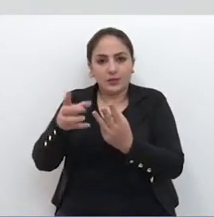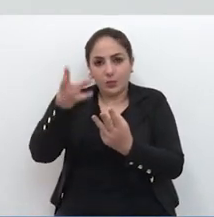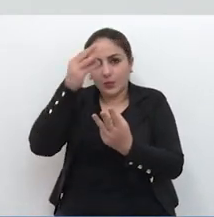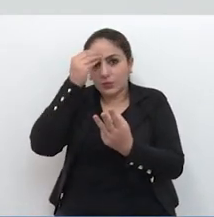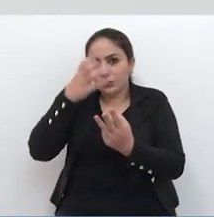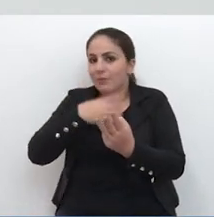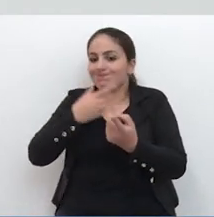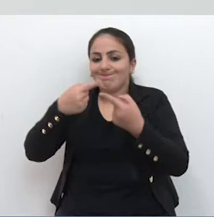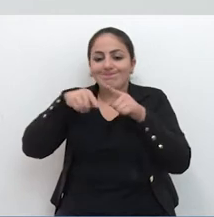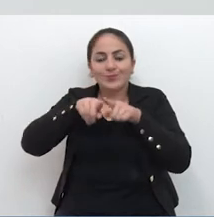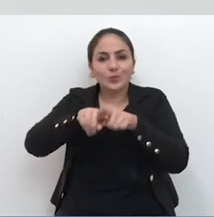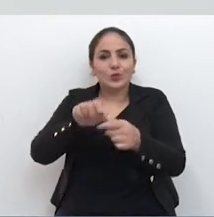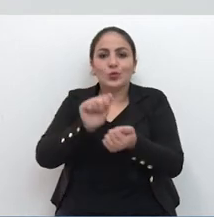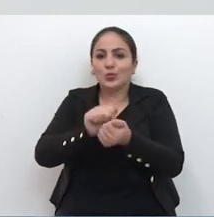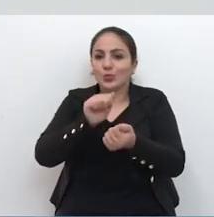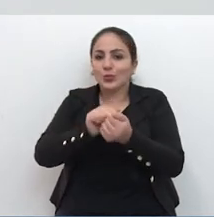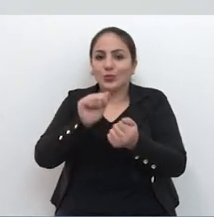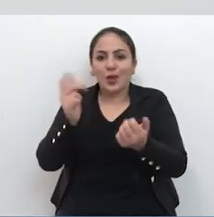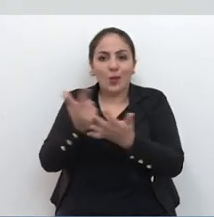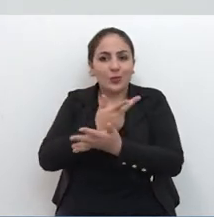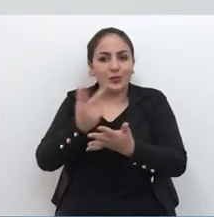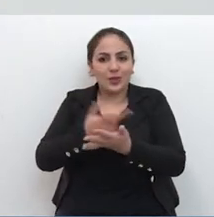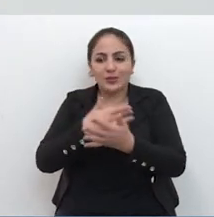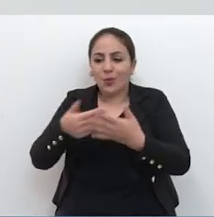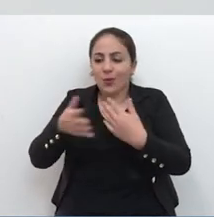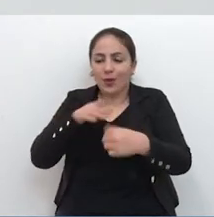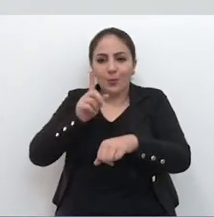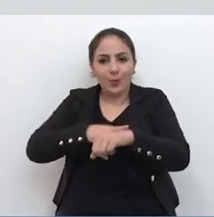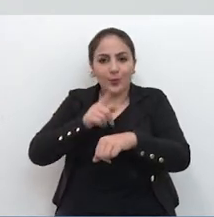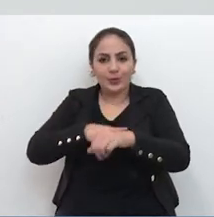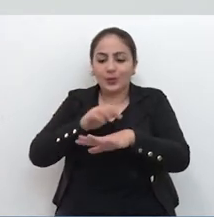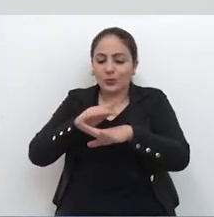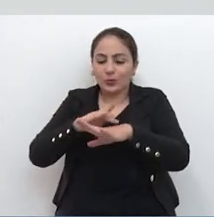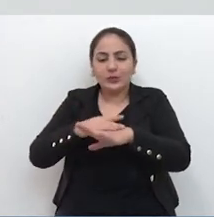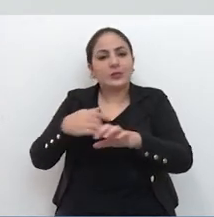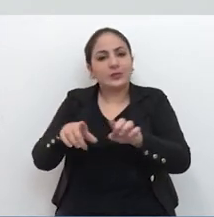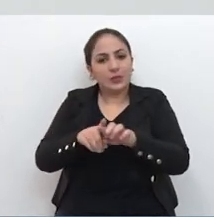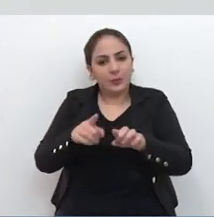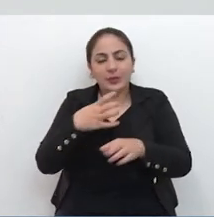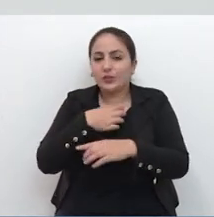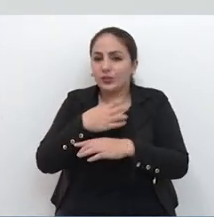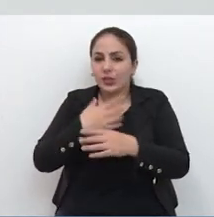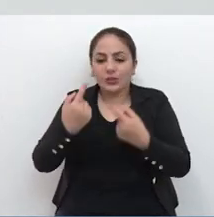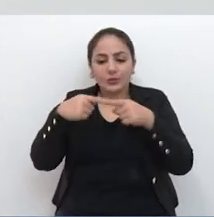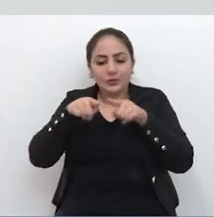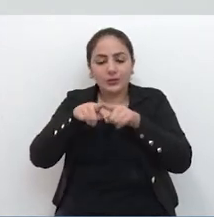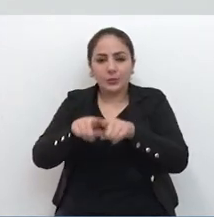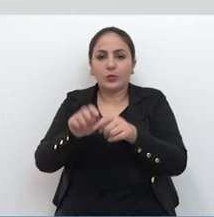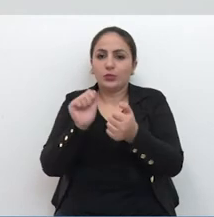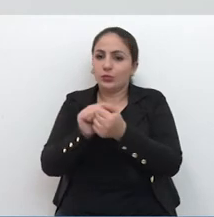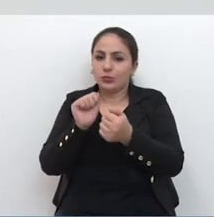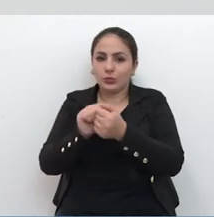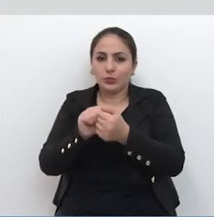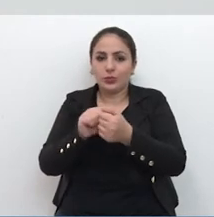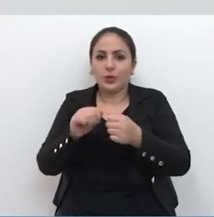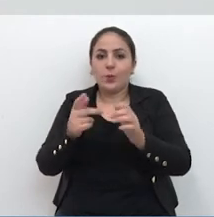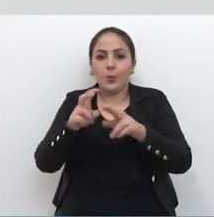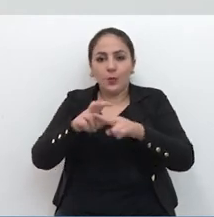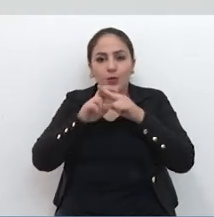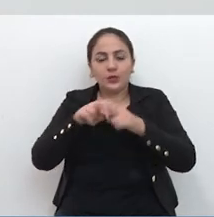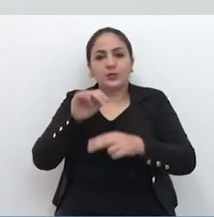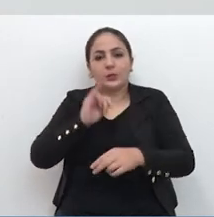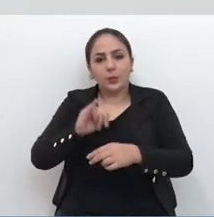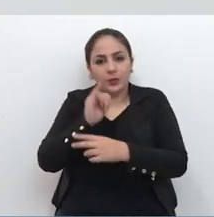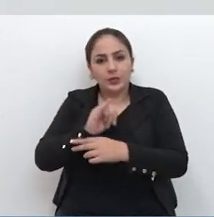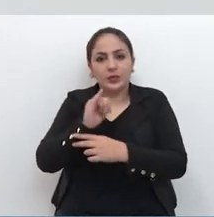alterações de forma simultânea. Elas podem ocorrer, então, em qualquer momento da doença, inclusive de forma simultânea. Por isso